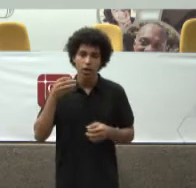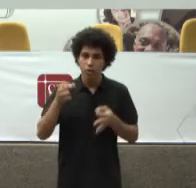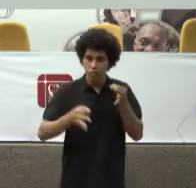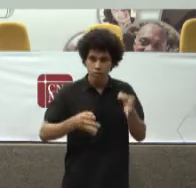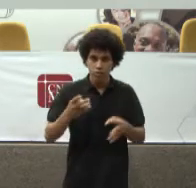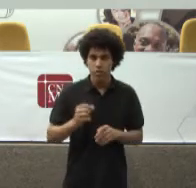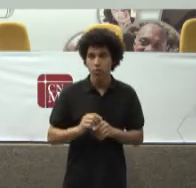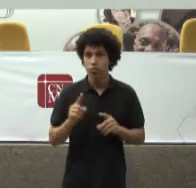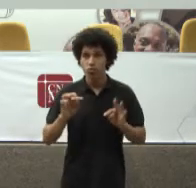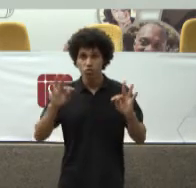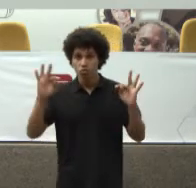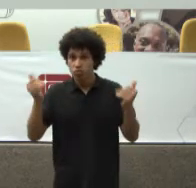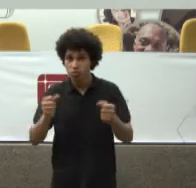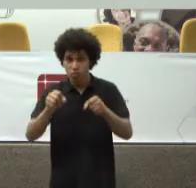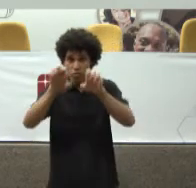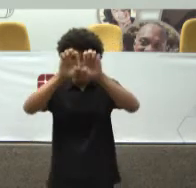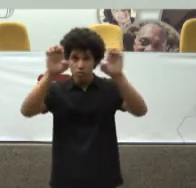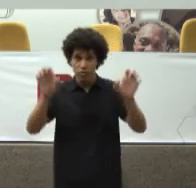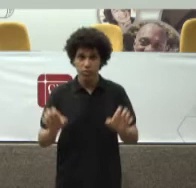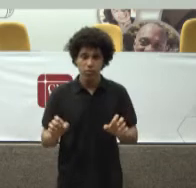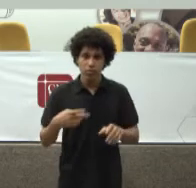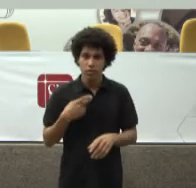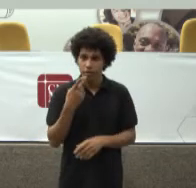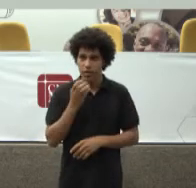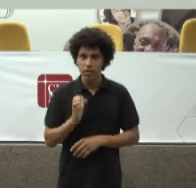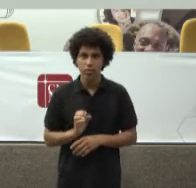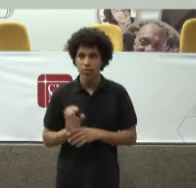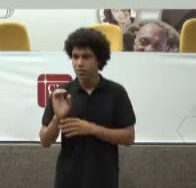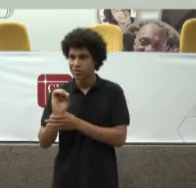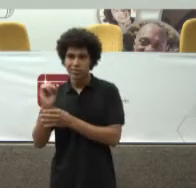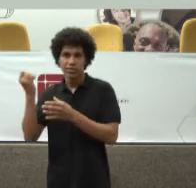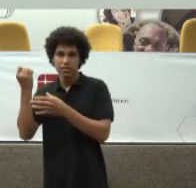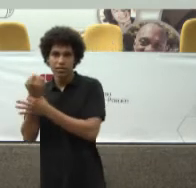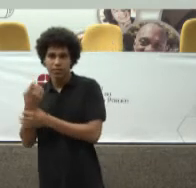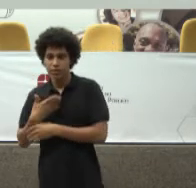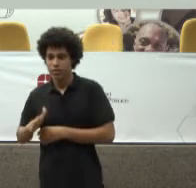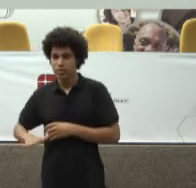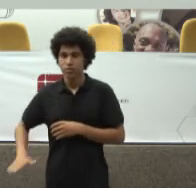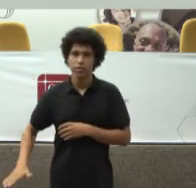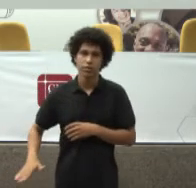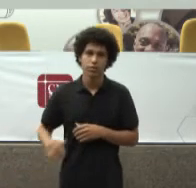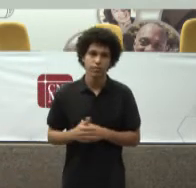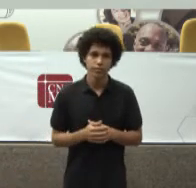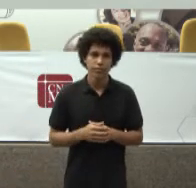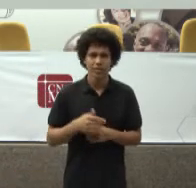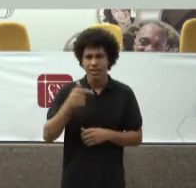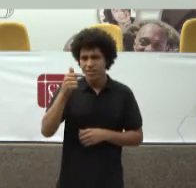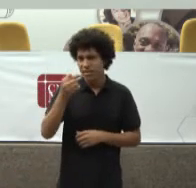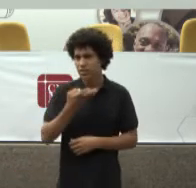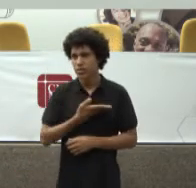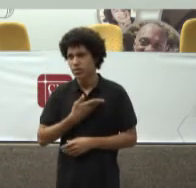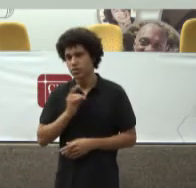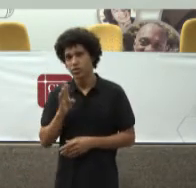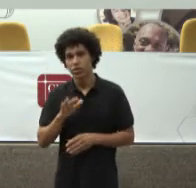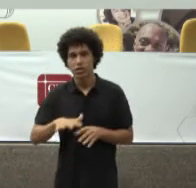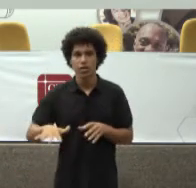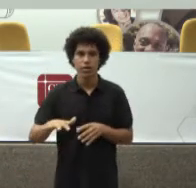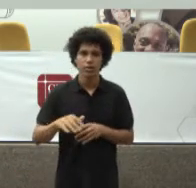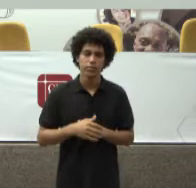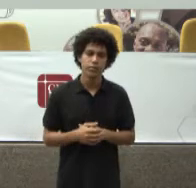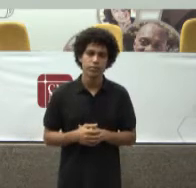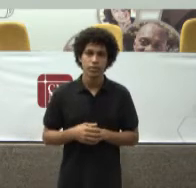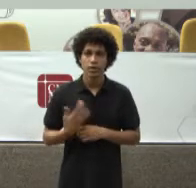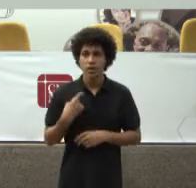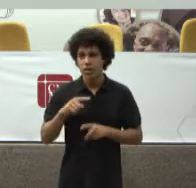estrutura E o Ministério Público Falando em defesa De menores Com sete colegas Só na área Então percebam Que